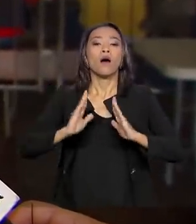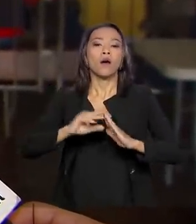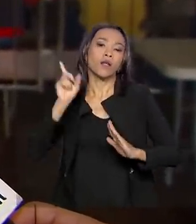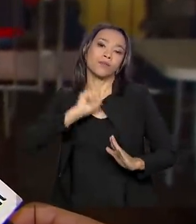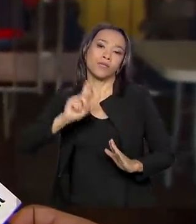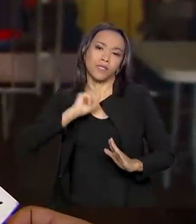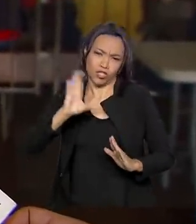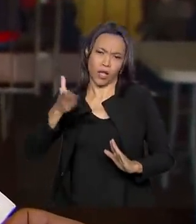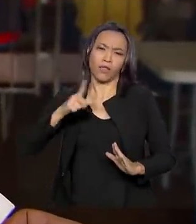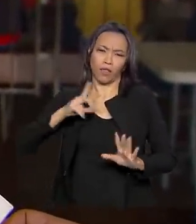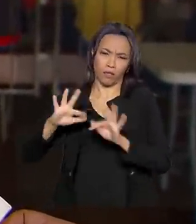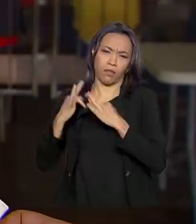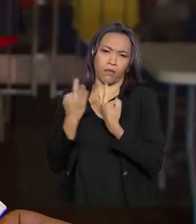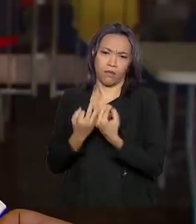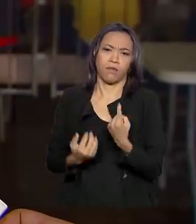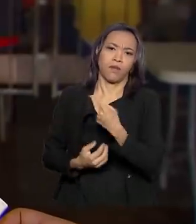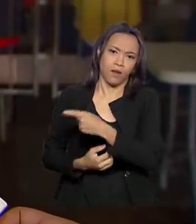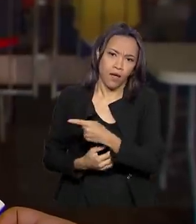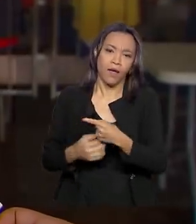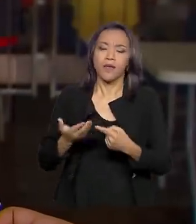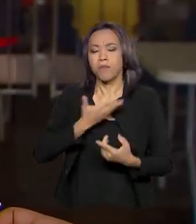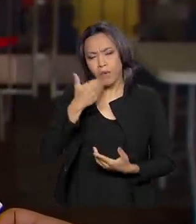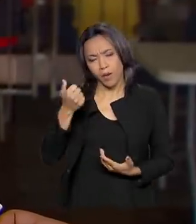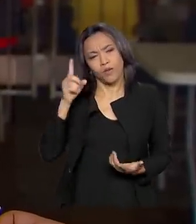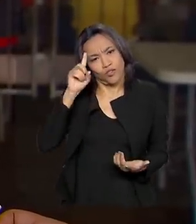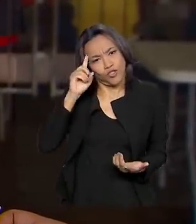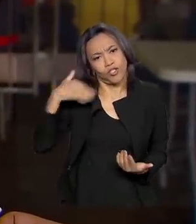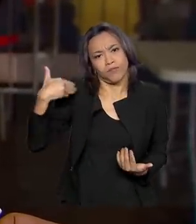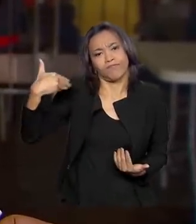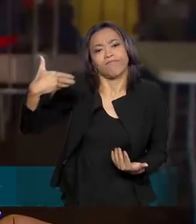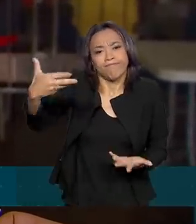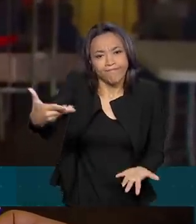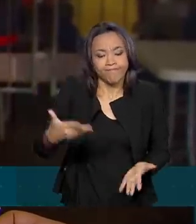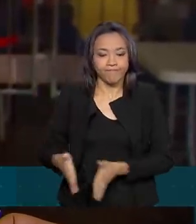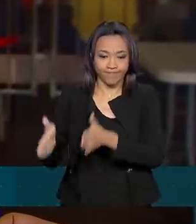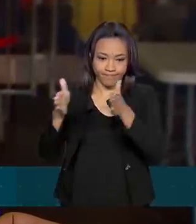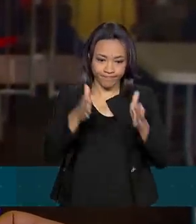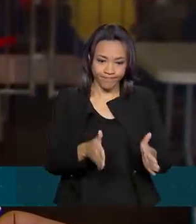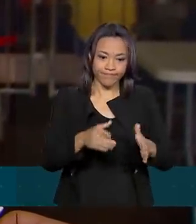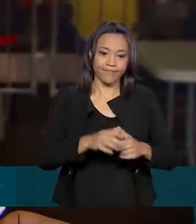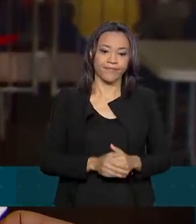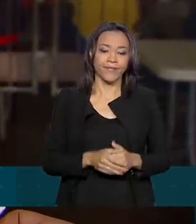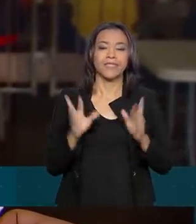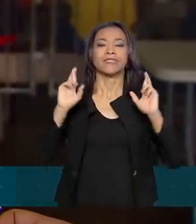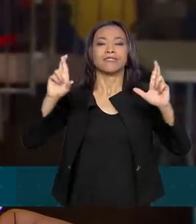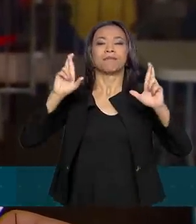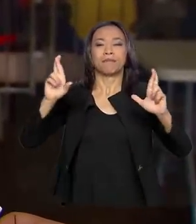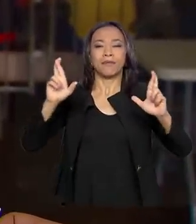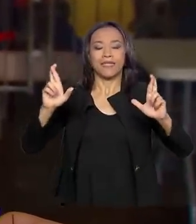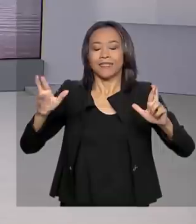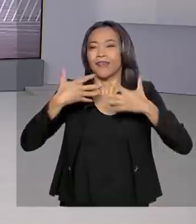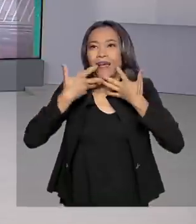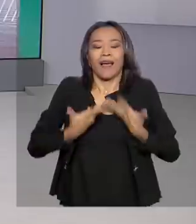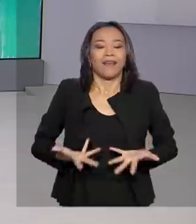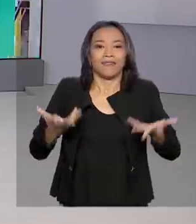um parente, e com esperanças de dias melhores. Há muitas grandes esperanças e me encanta.